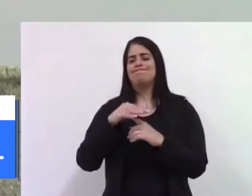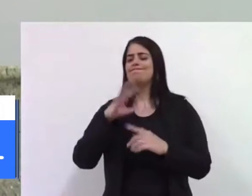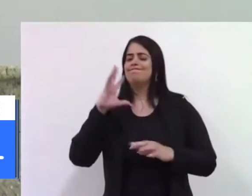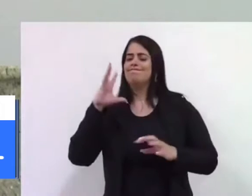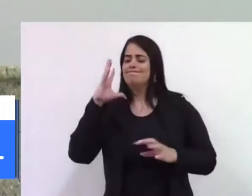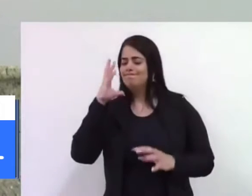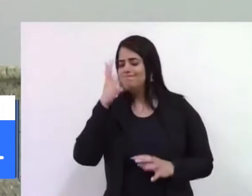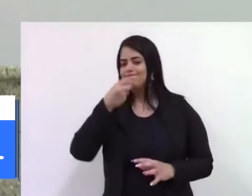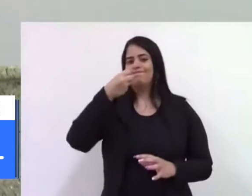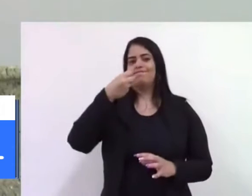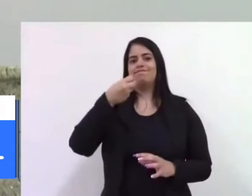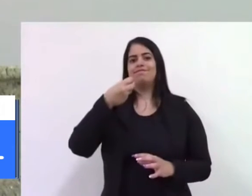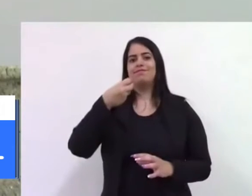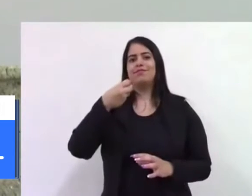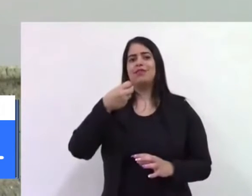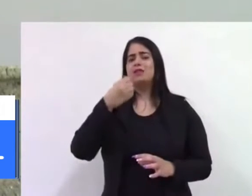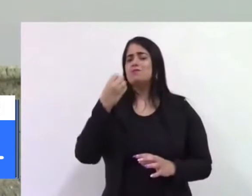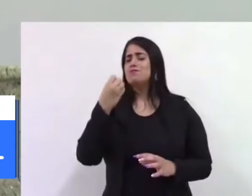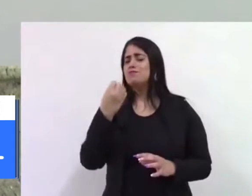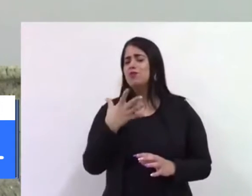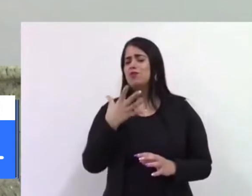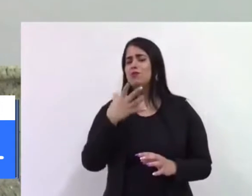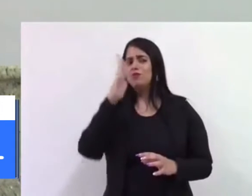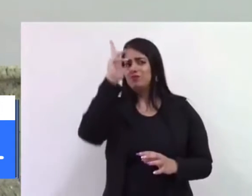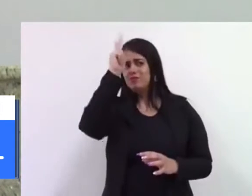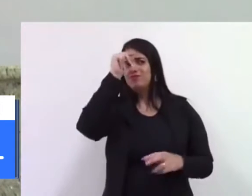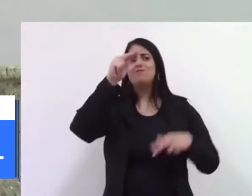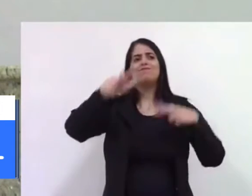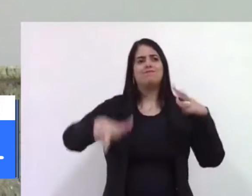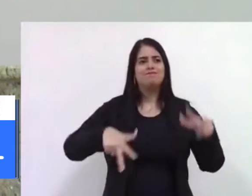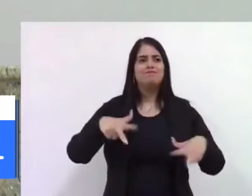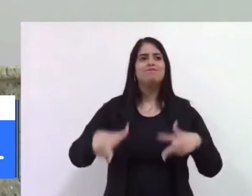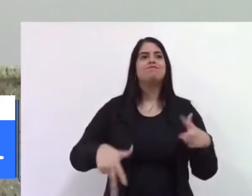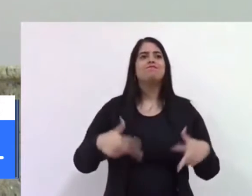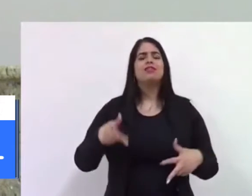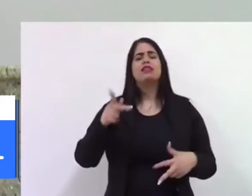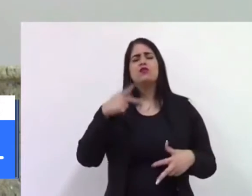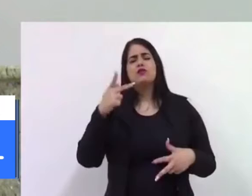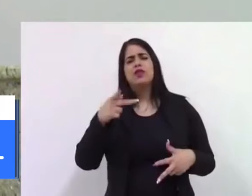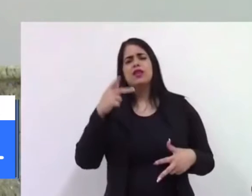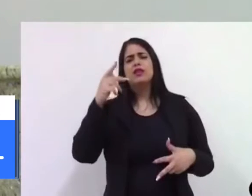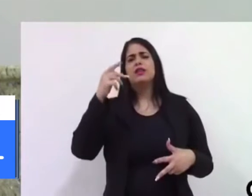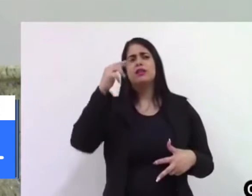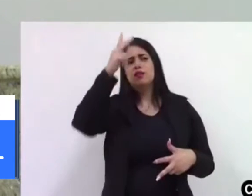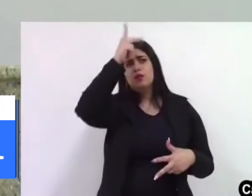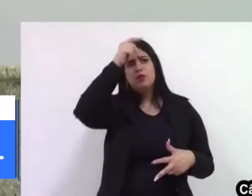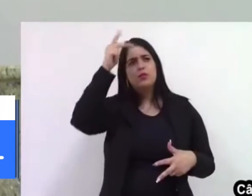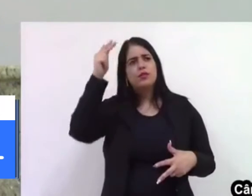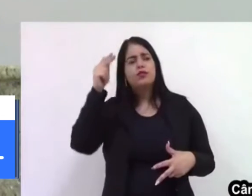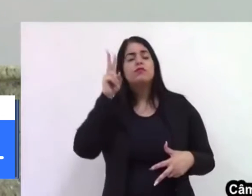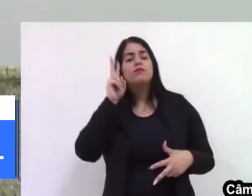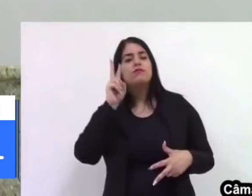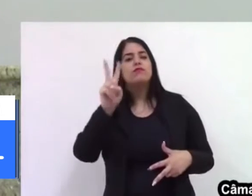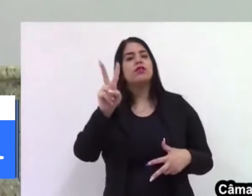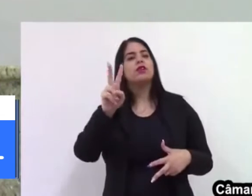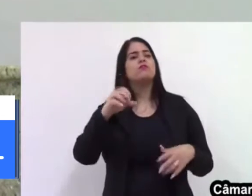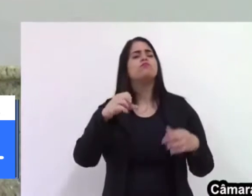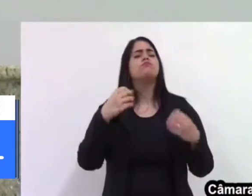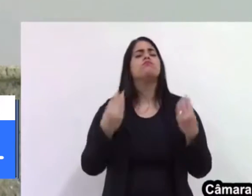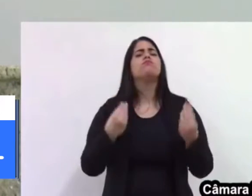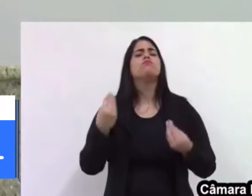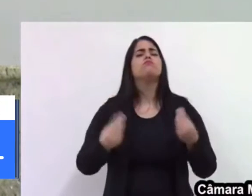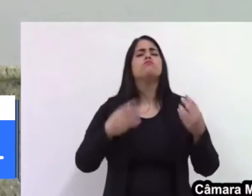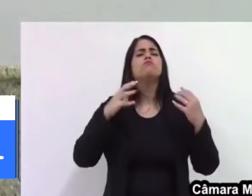muito bom para o nosso município, o qual eu até falei com o prefeito, para que pudesse ver como é que pode ser feita